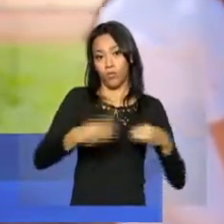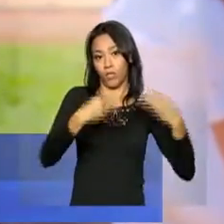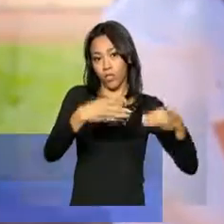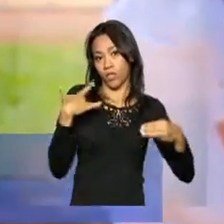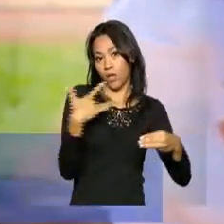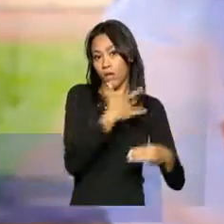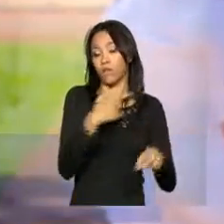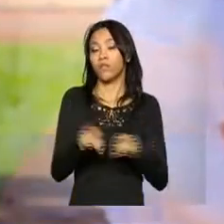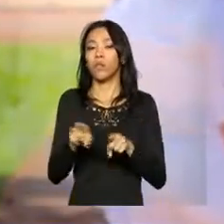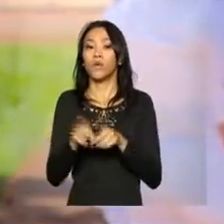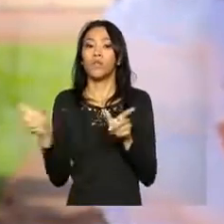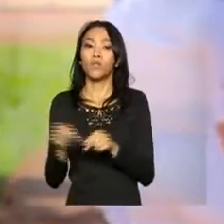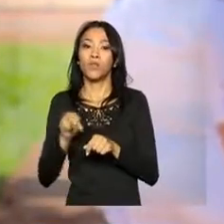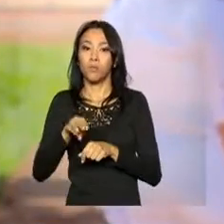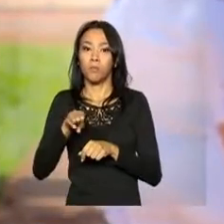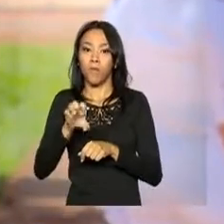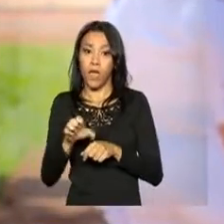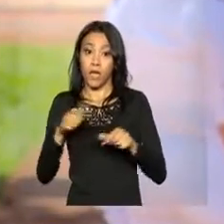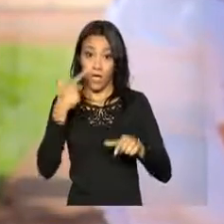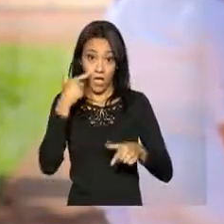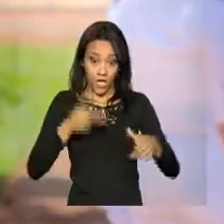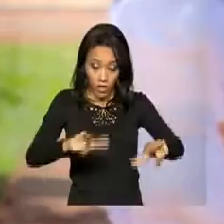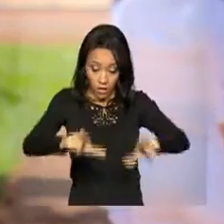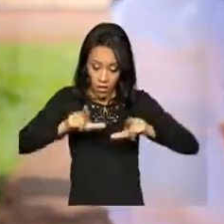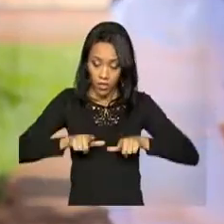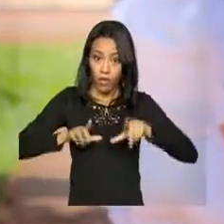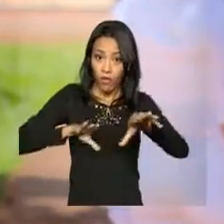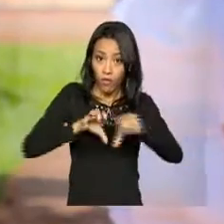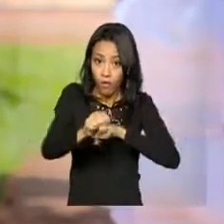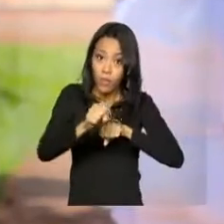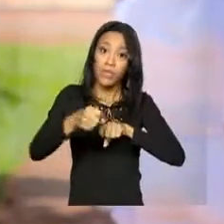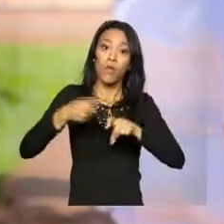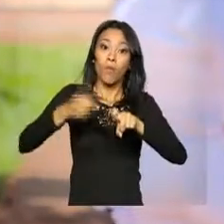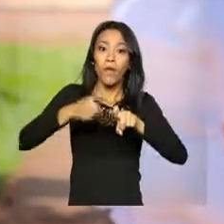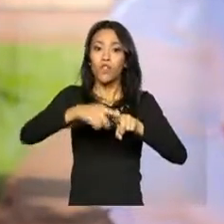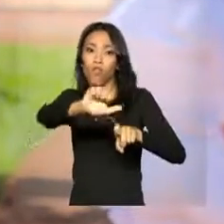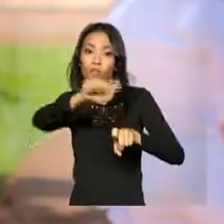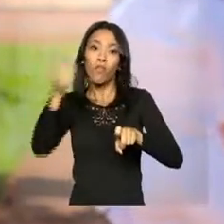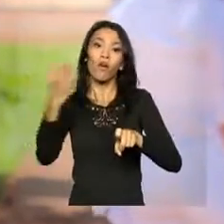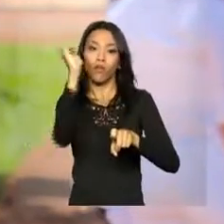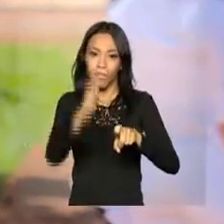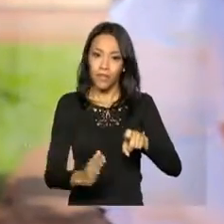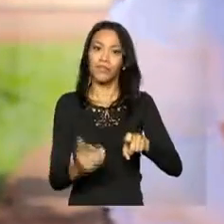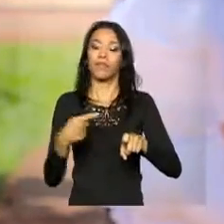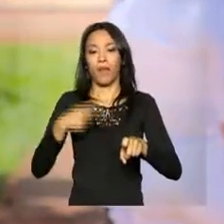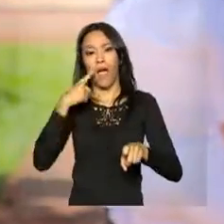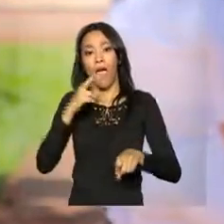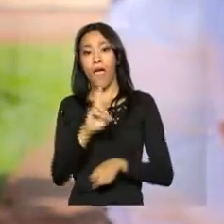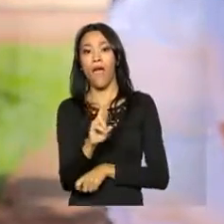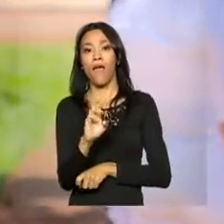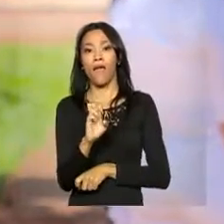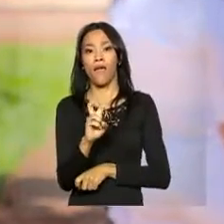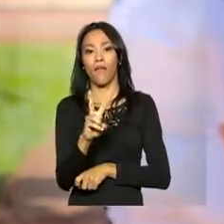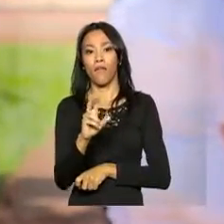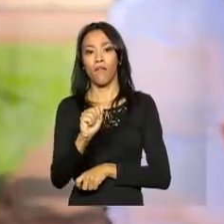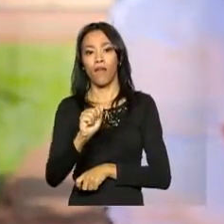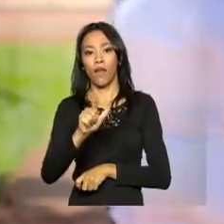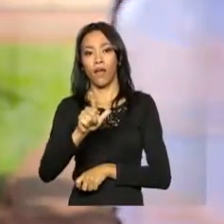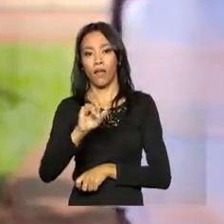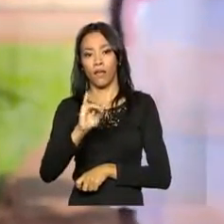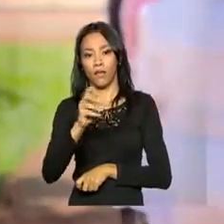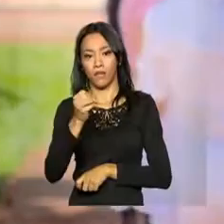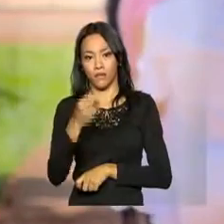processo de reconhecimento de diplomas de medicina emitidos por instituições estrangeiras. Nesta segunda etapa dos